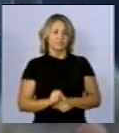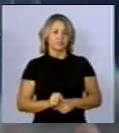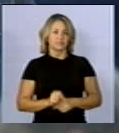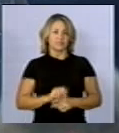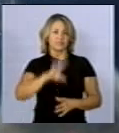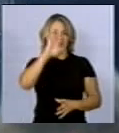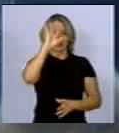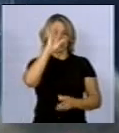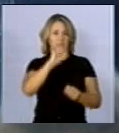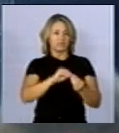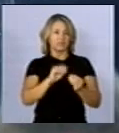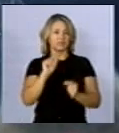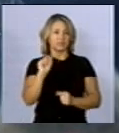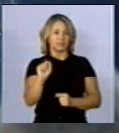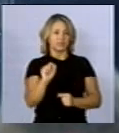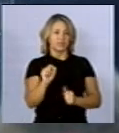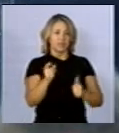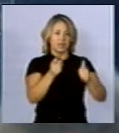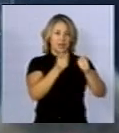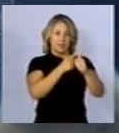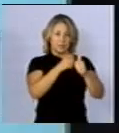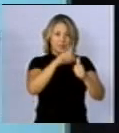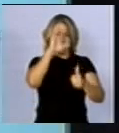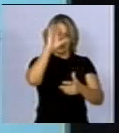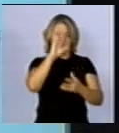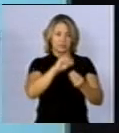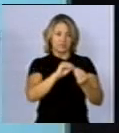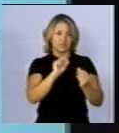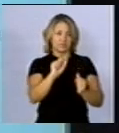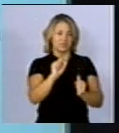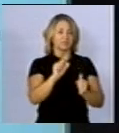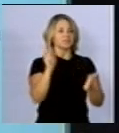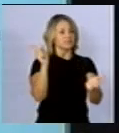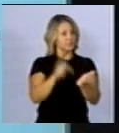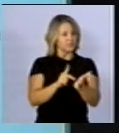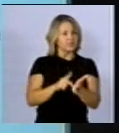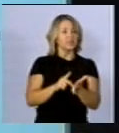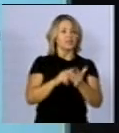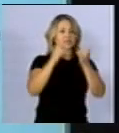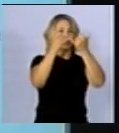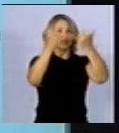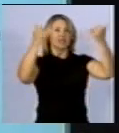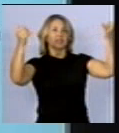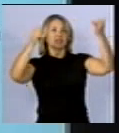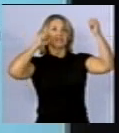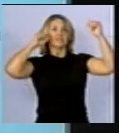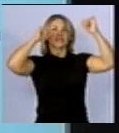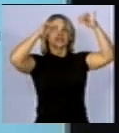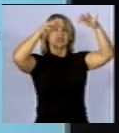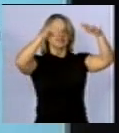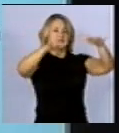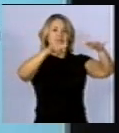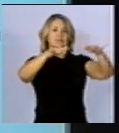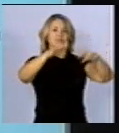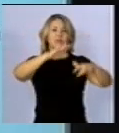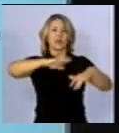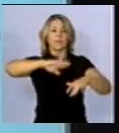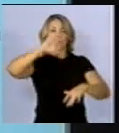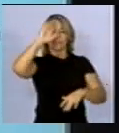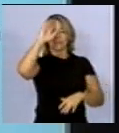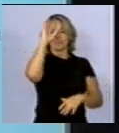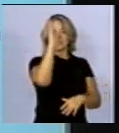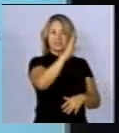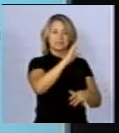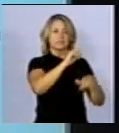A conclusão, então, é que a primeira conclusão que eu queria registrar é que, de fato, as linhas de transmissão e distribuição não são a principal fonte de exposição